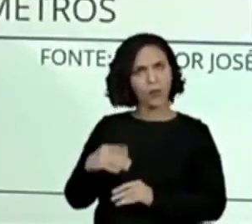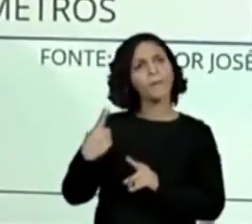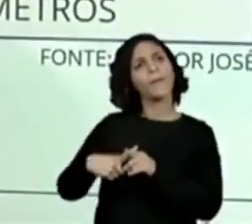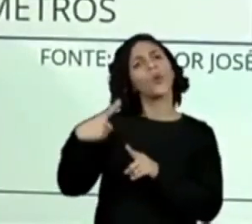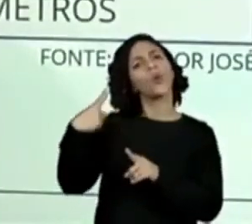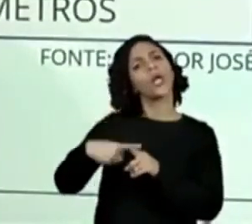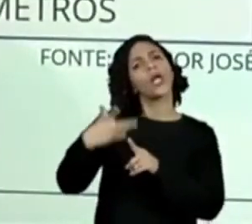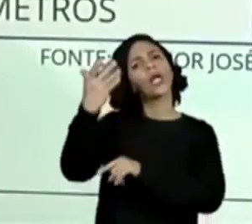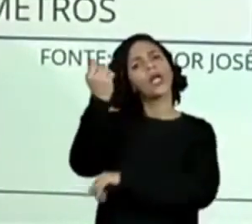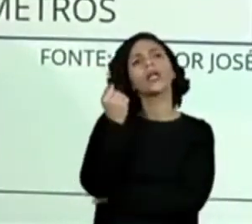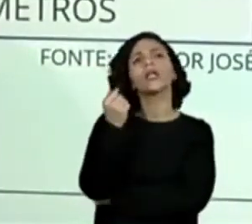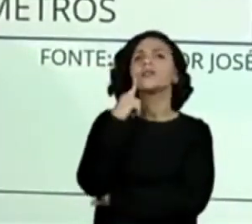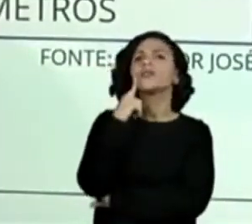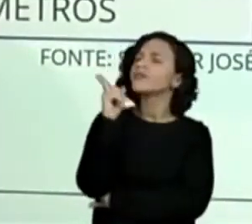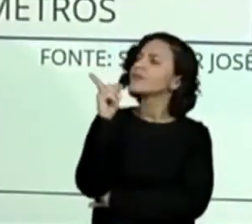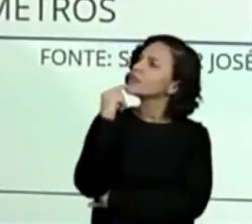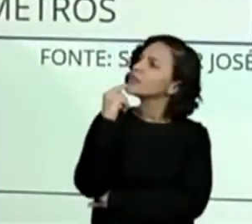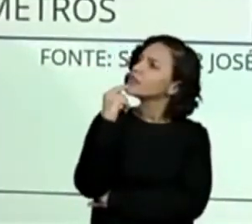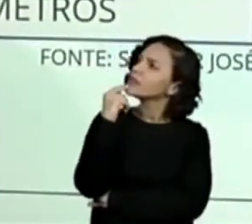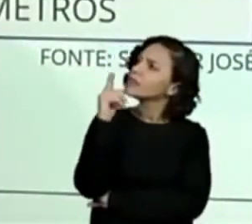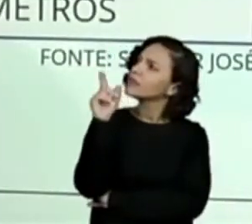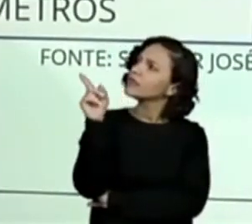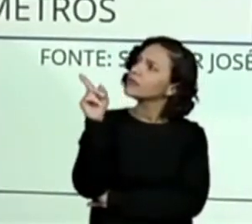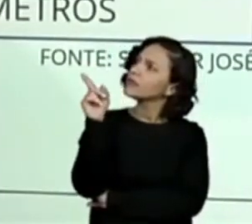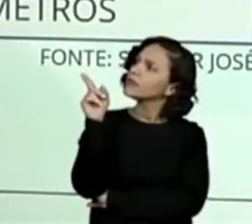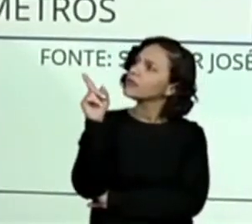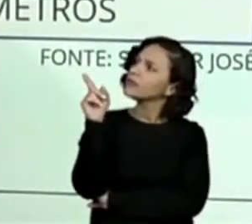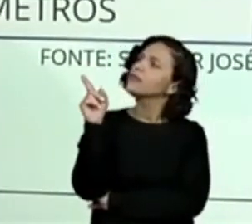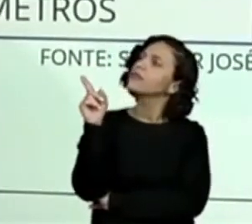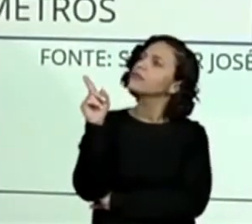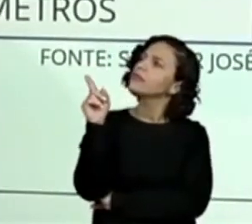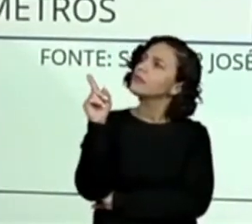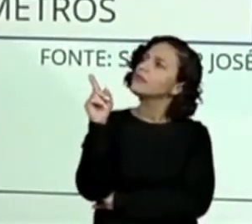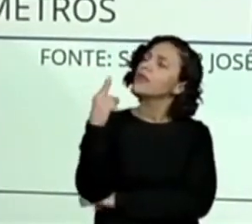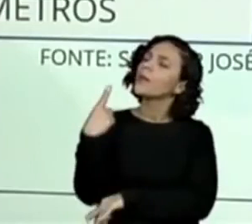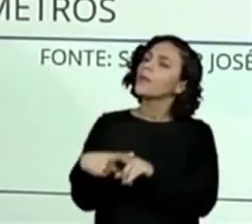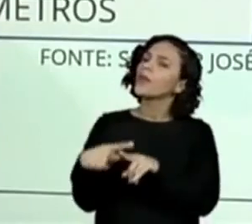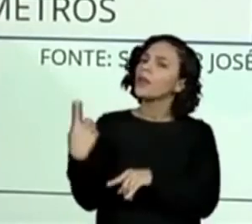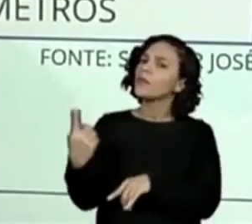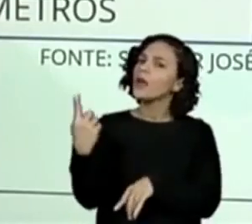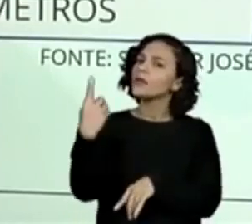Kelvin? Por que o Emerson é o mais alto?